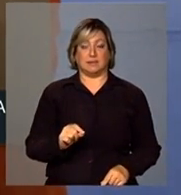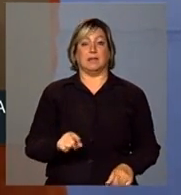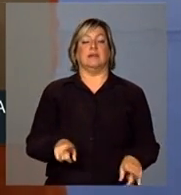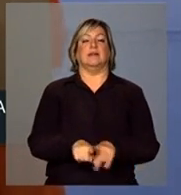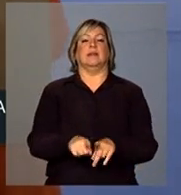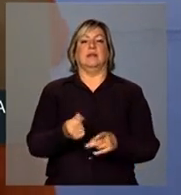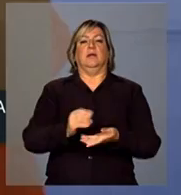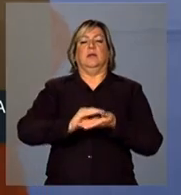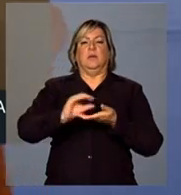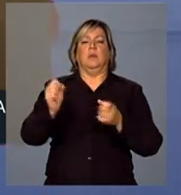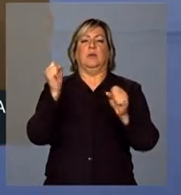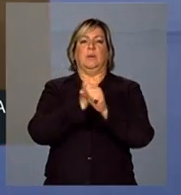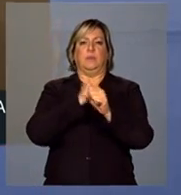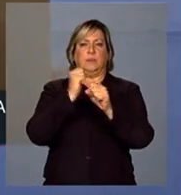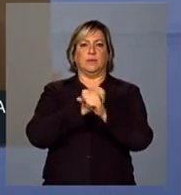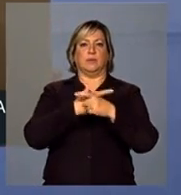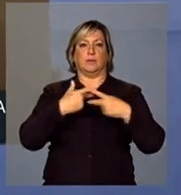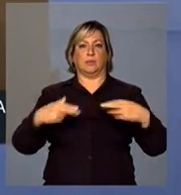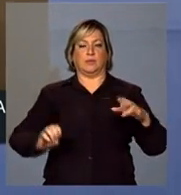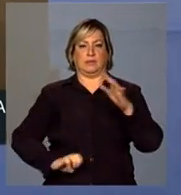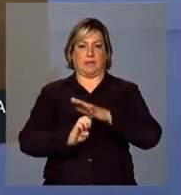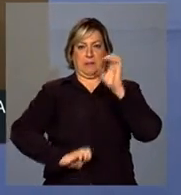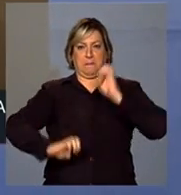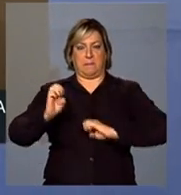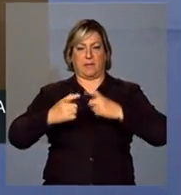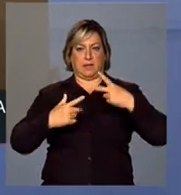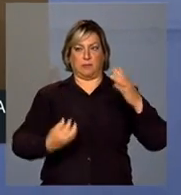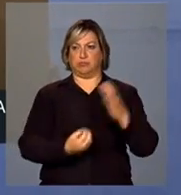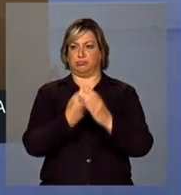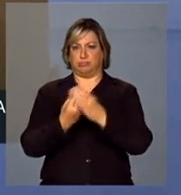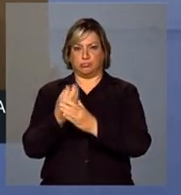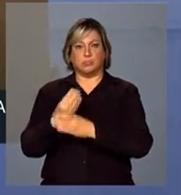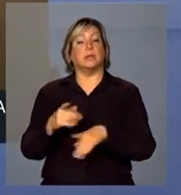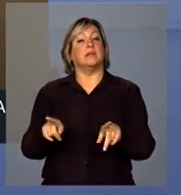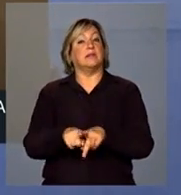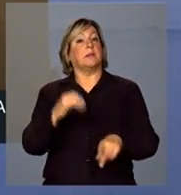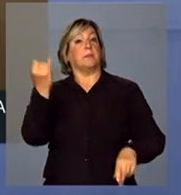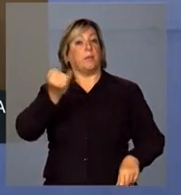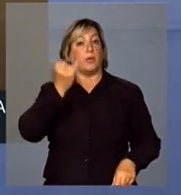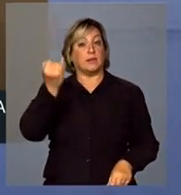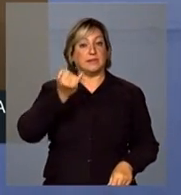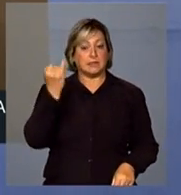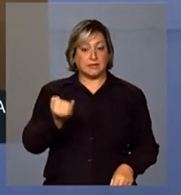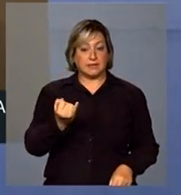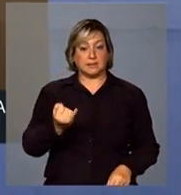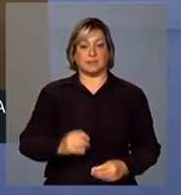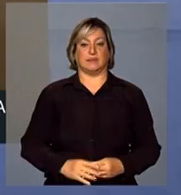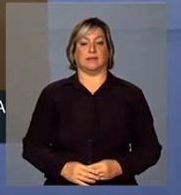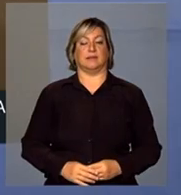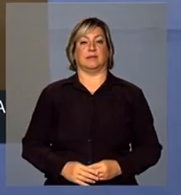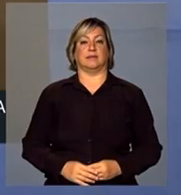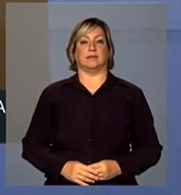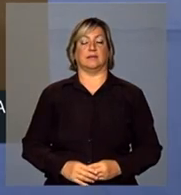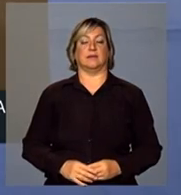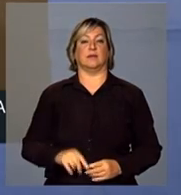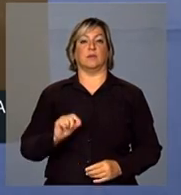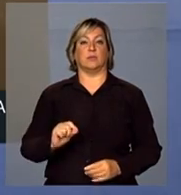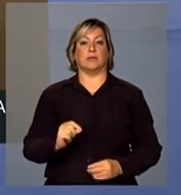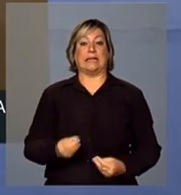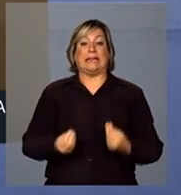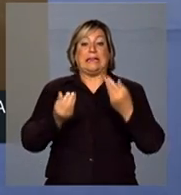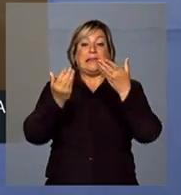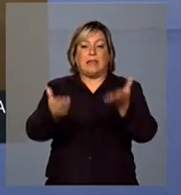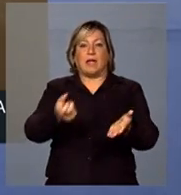investimentos em infraestruturas e empresas, é importante destinar aos